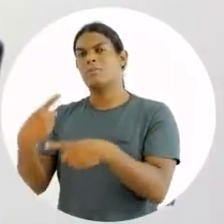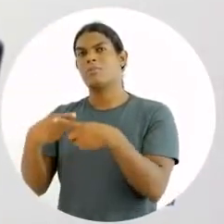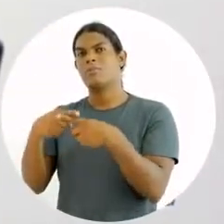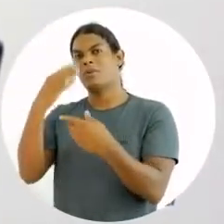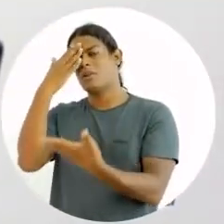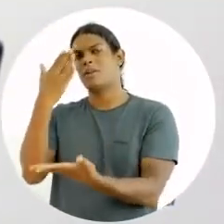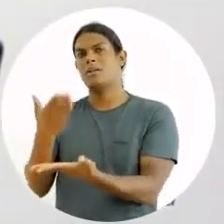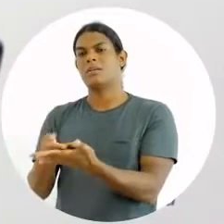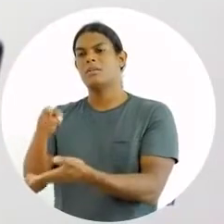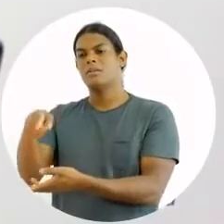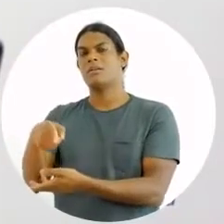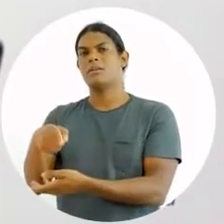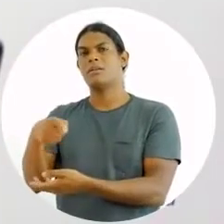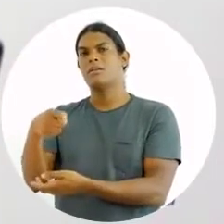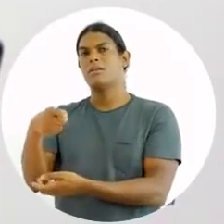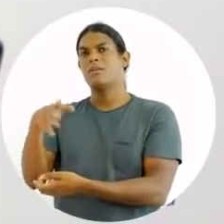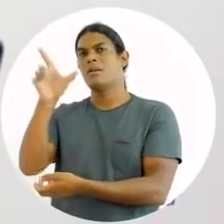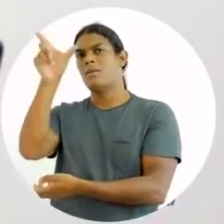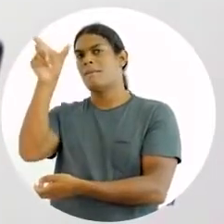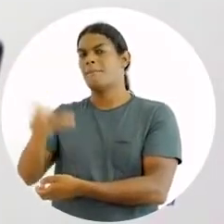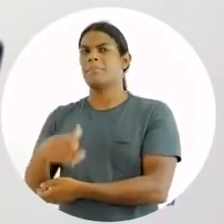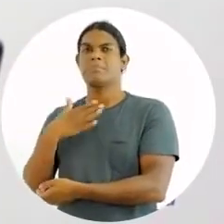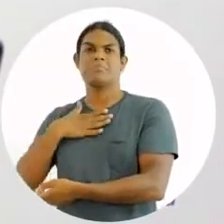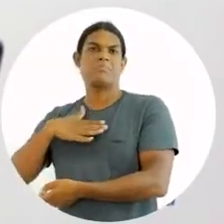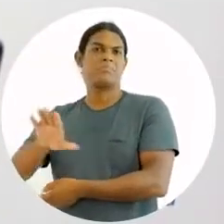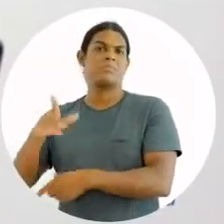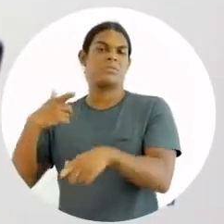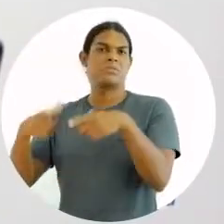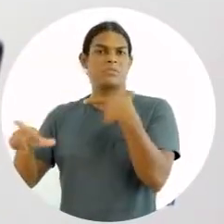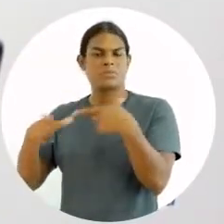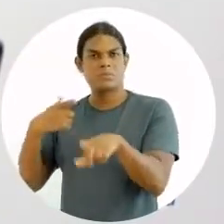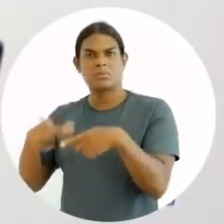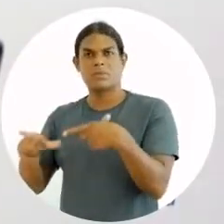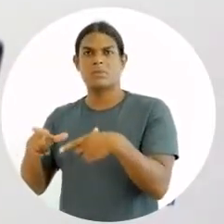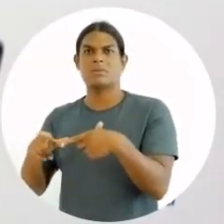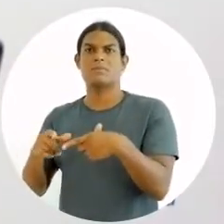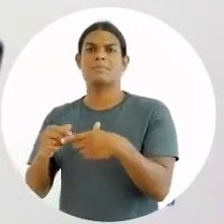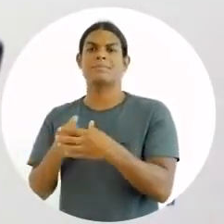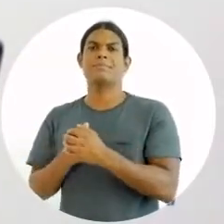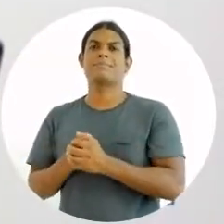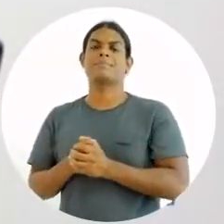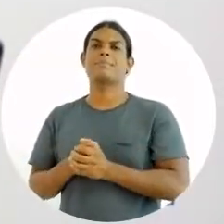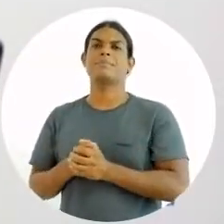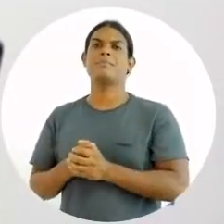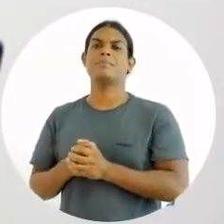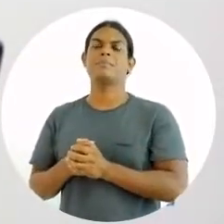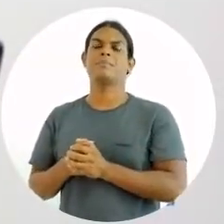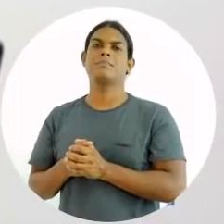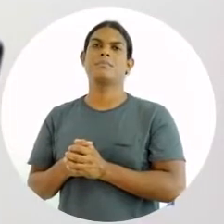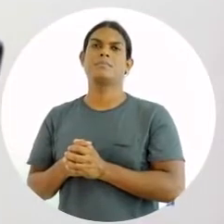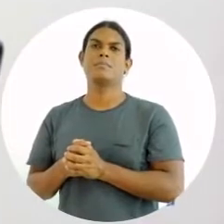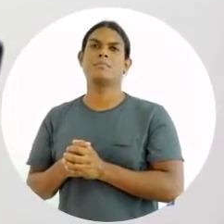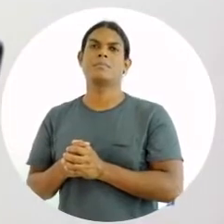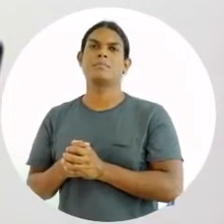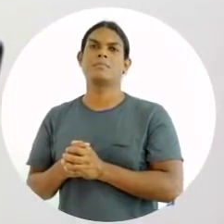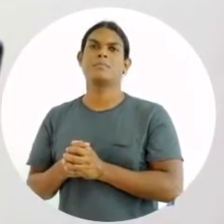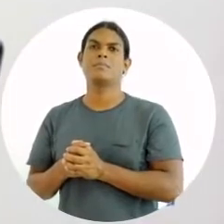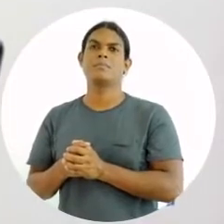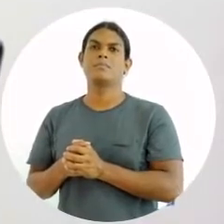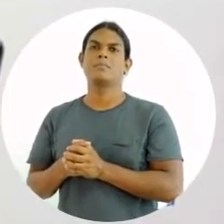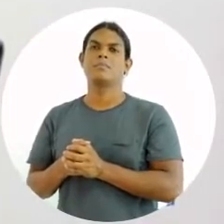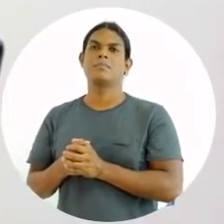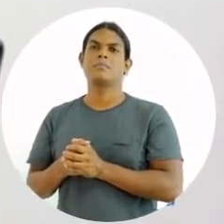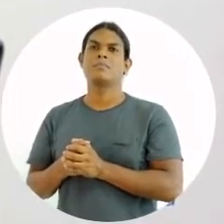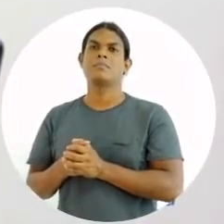gosta de trabalhar. Então, ele precisa ser catucado. Eu acho que essa é a expressão mais comum que a gente pode utilizar.